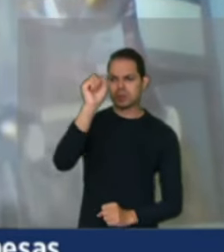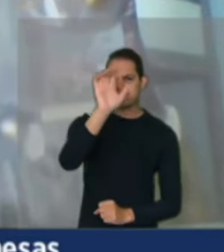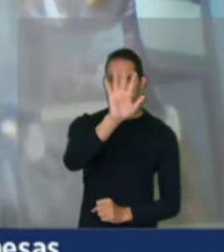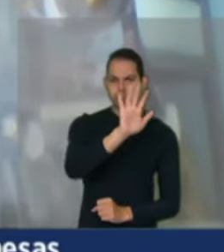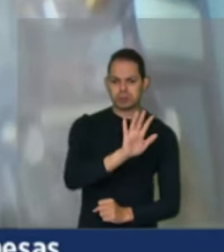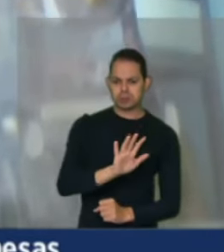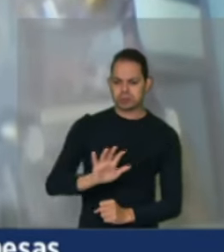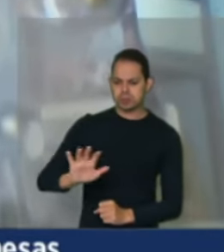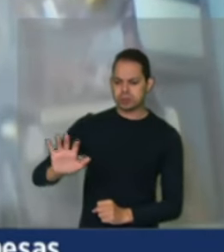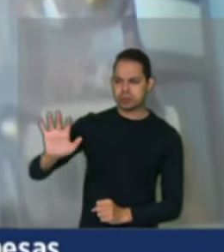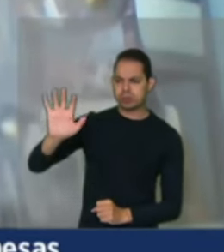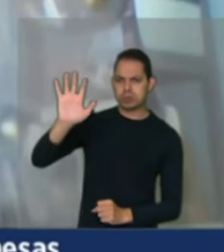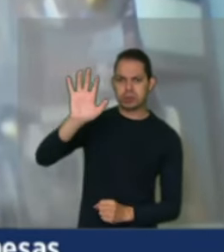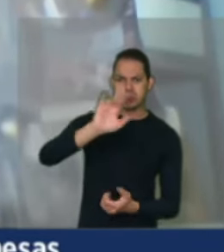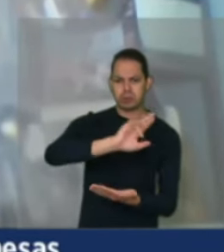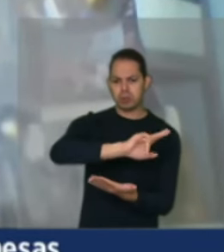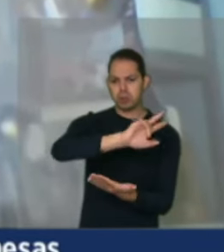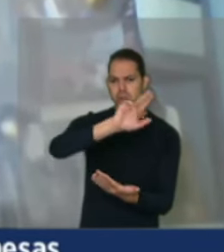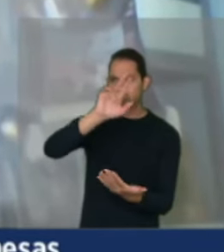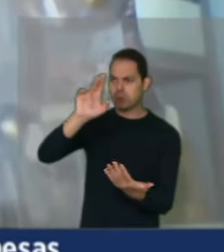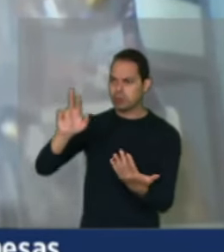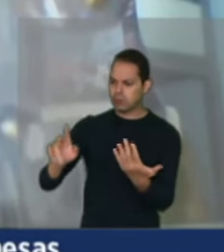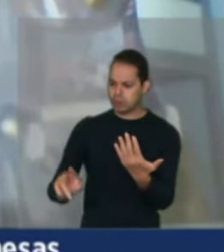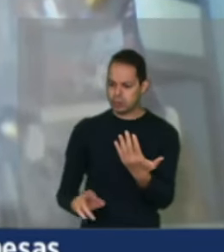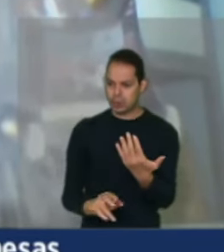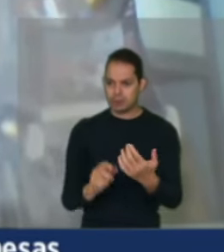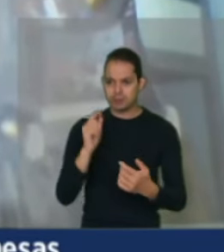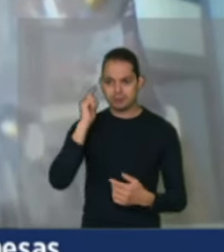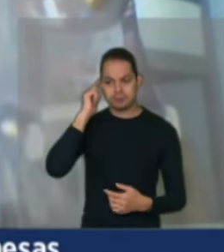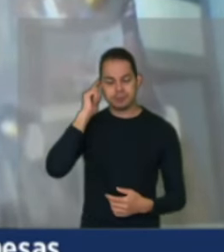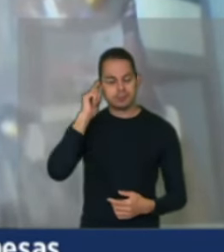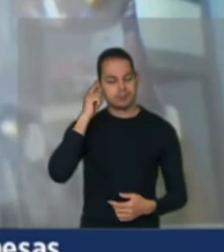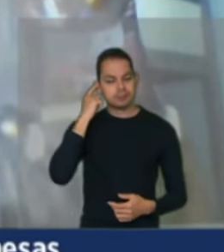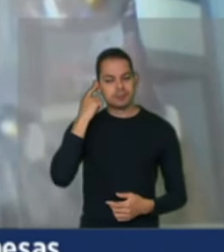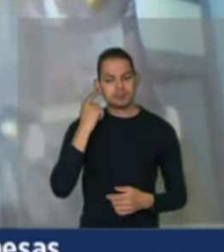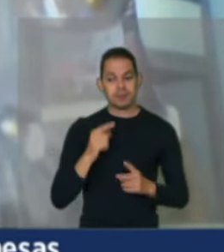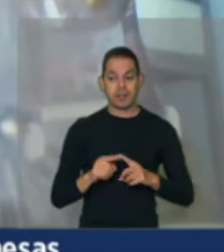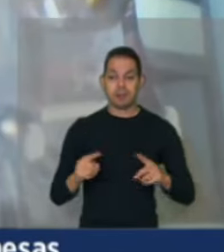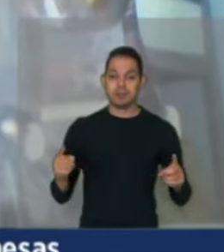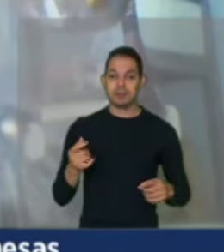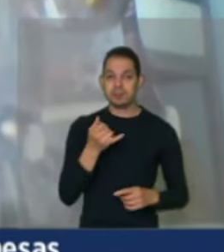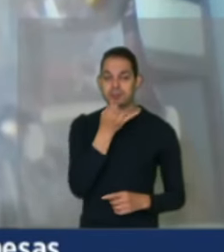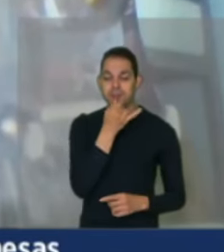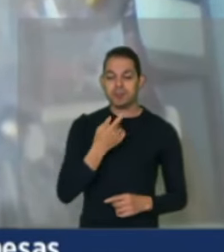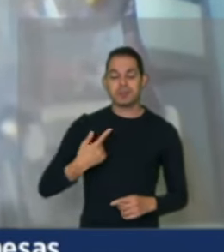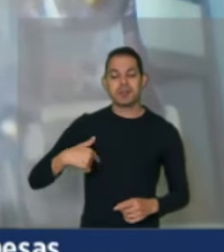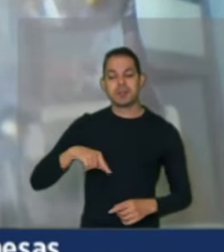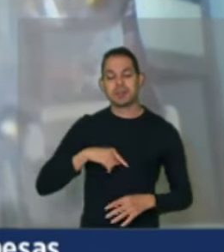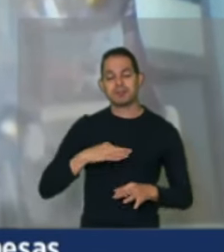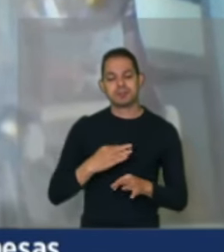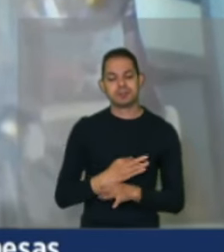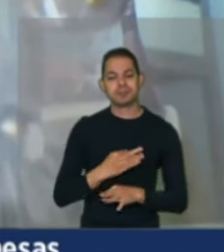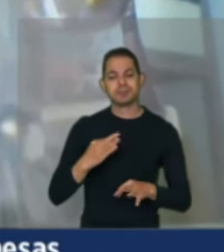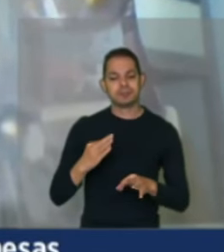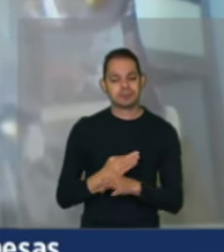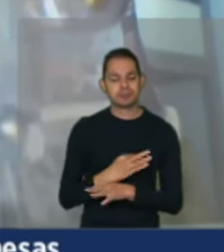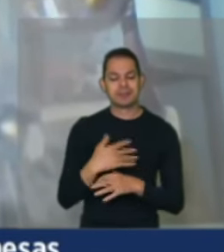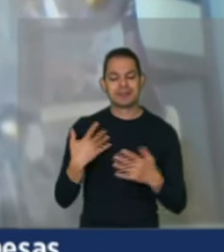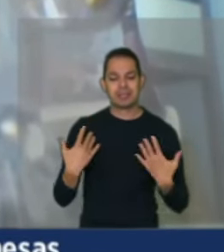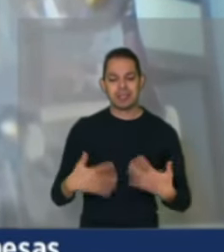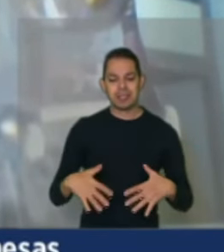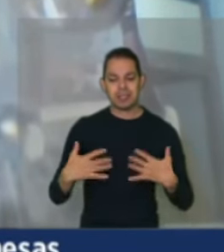com muitas possibilidades. Mas, infelizmente, a gente tem atravessado a duras penas